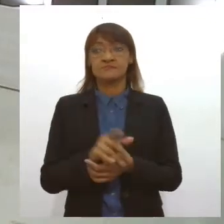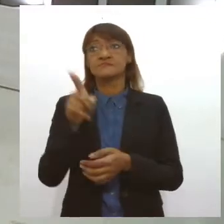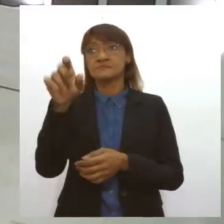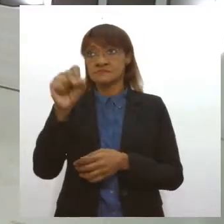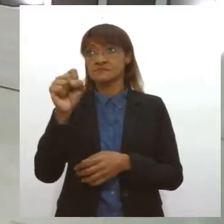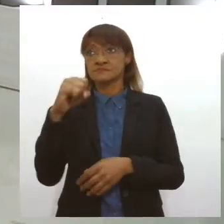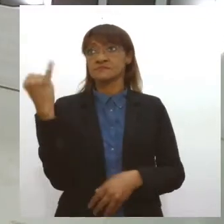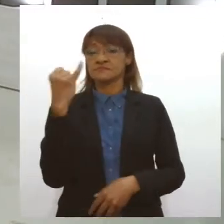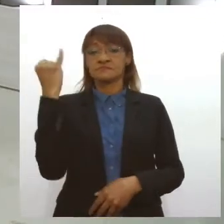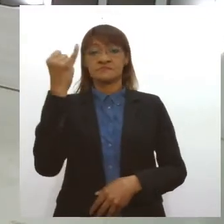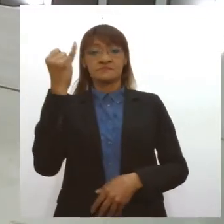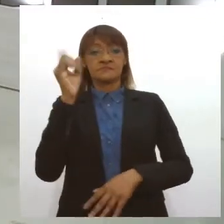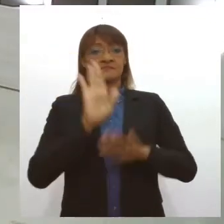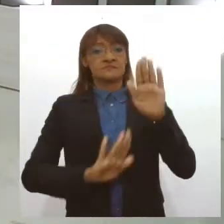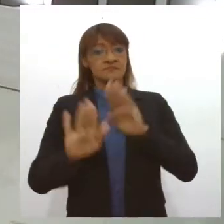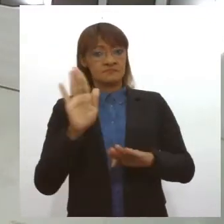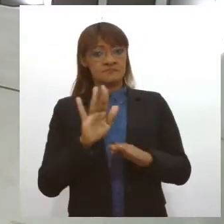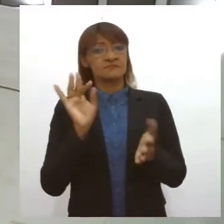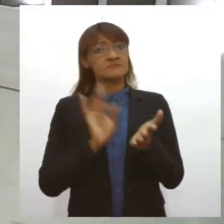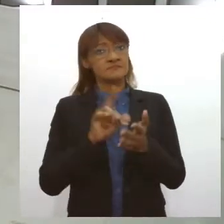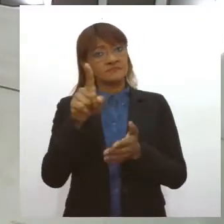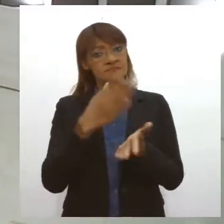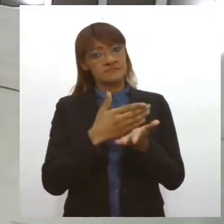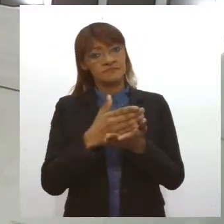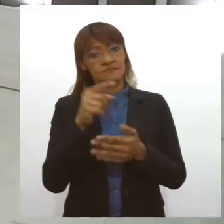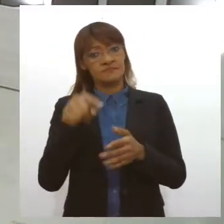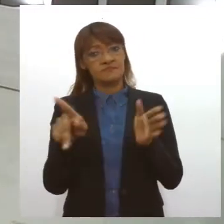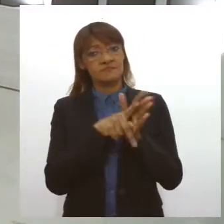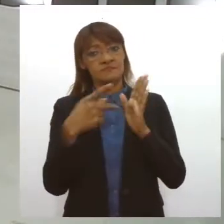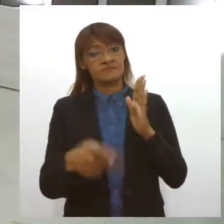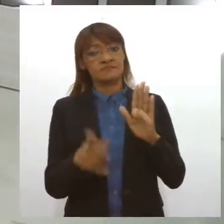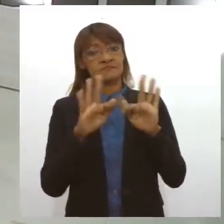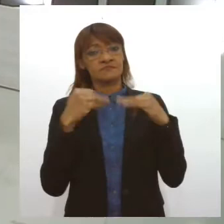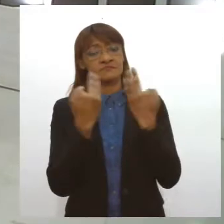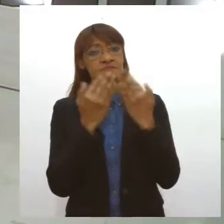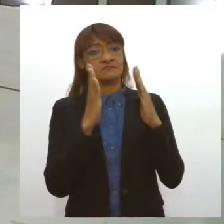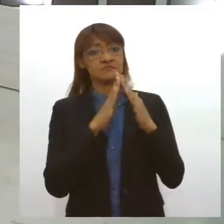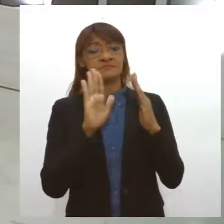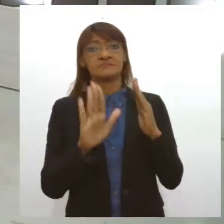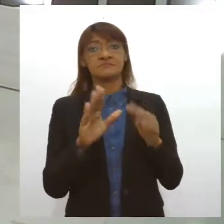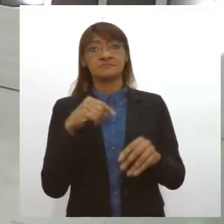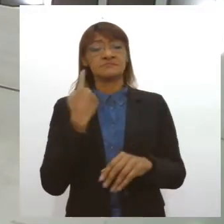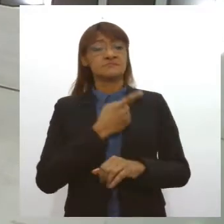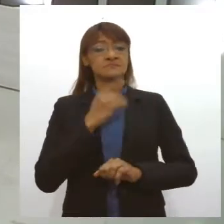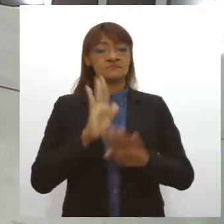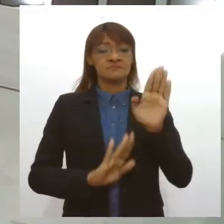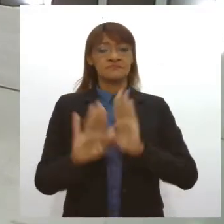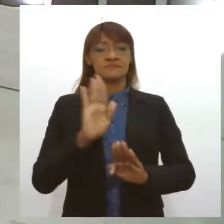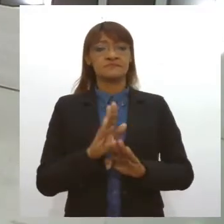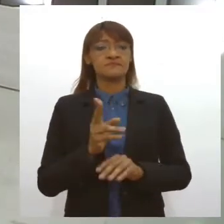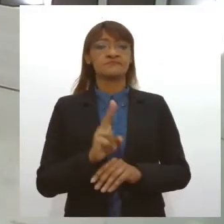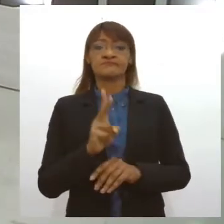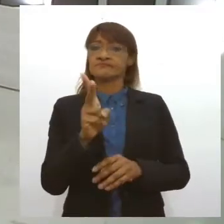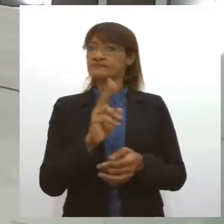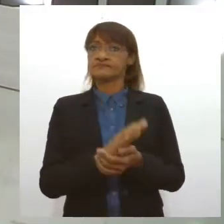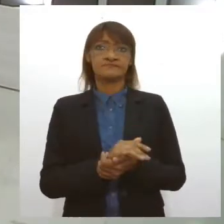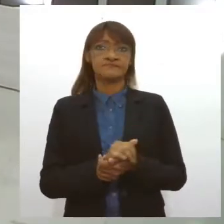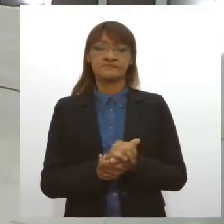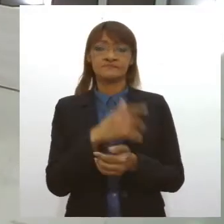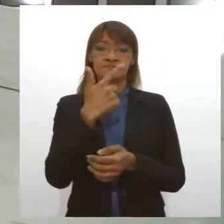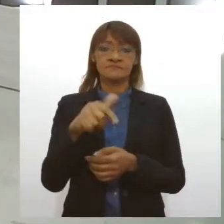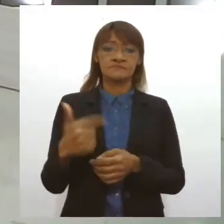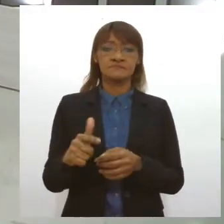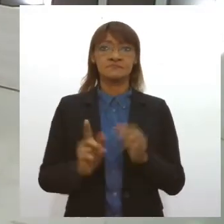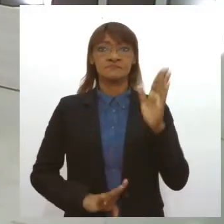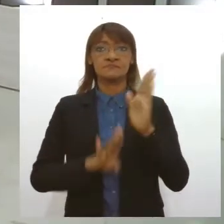ter os devidos cuidados, acho que tudo isso começa na própria casa da gente, A gente, tomando os devidos cuidados, a gente não aumenta esse número